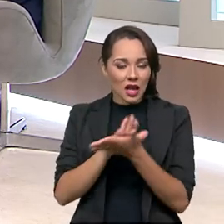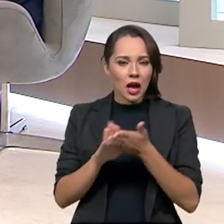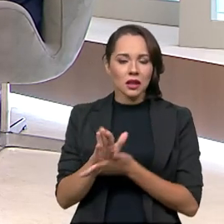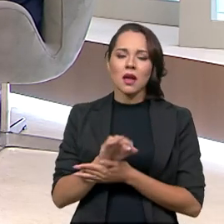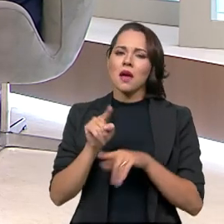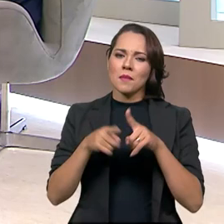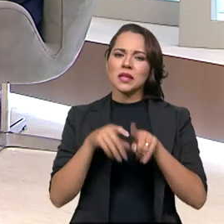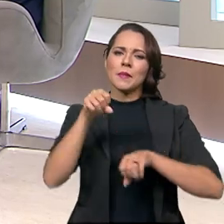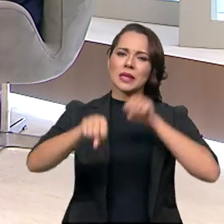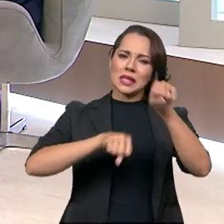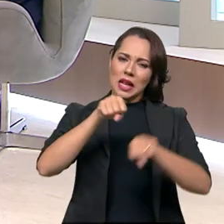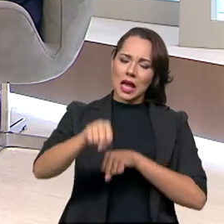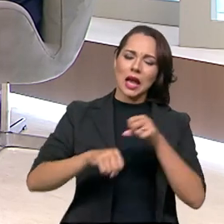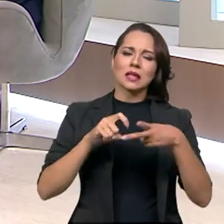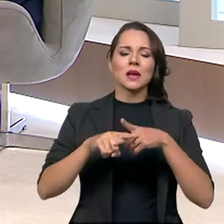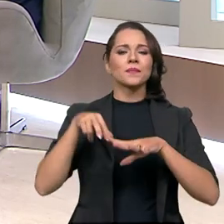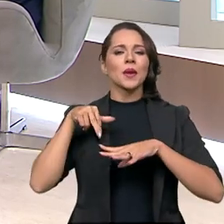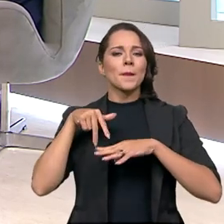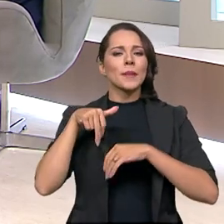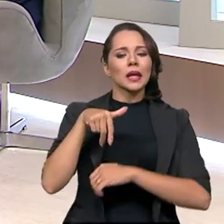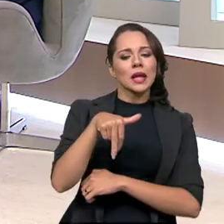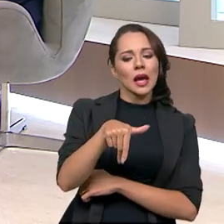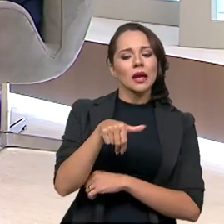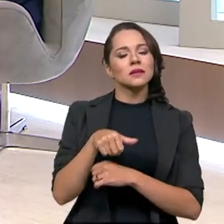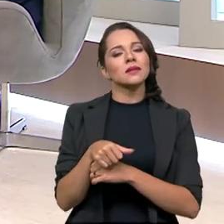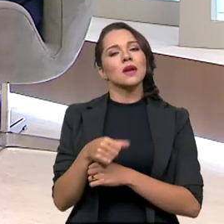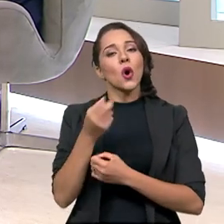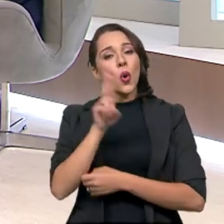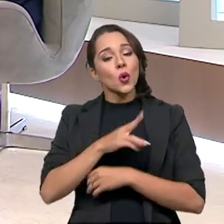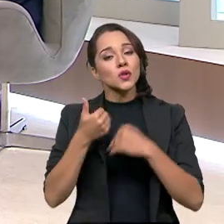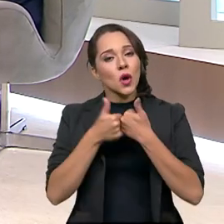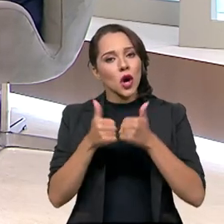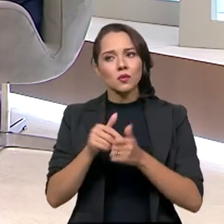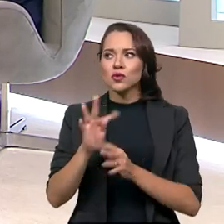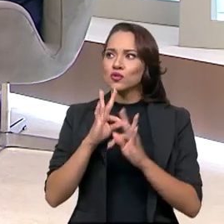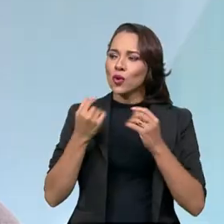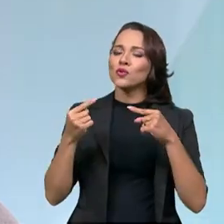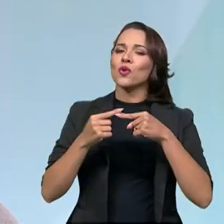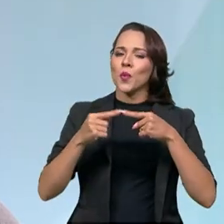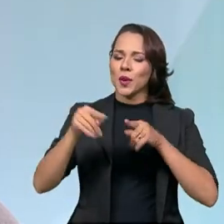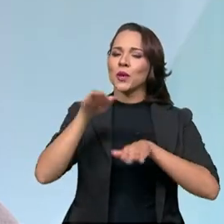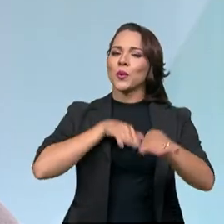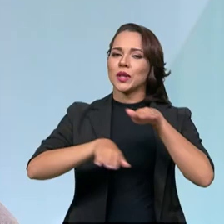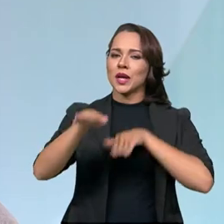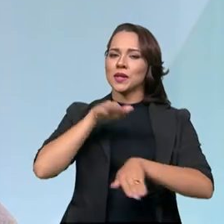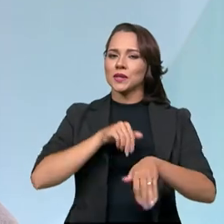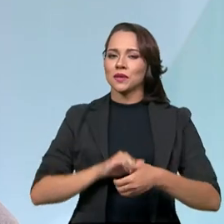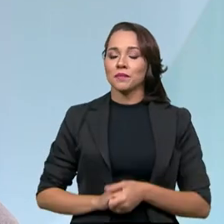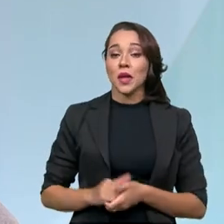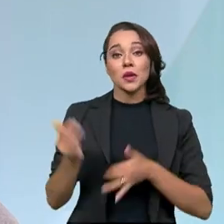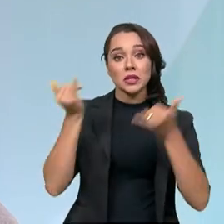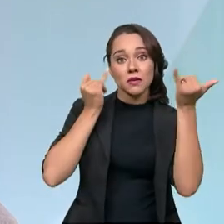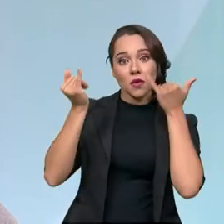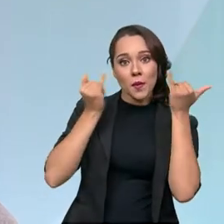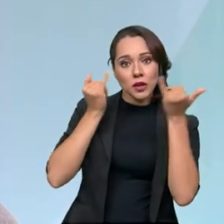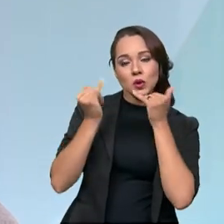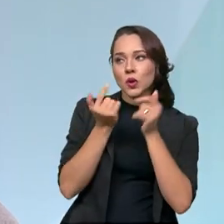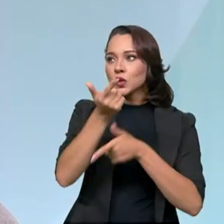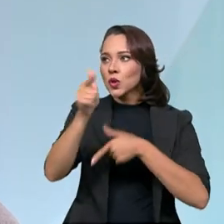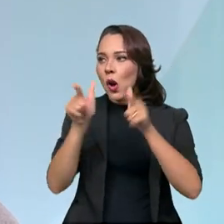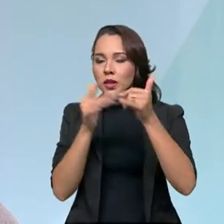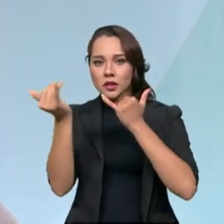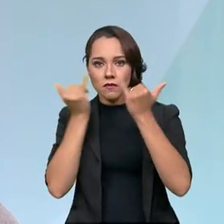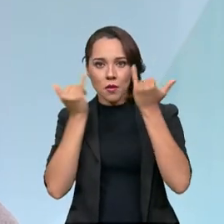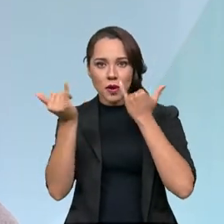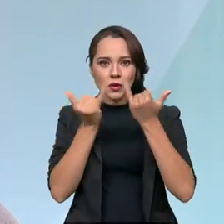ciclista, como usuário do transporte coletivo, Então, todos nos envolvemos com a questão de trânsito. Então, essas informações e muitas outras